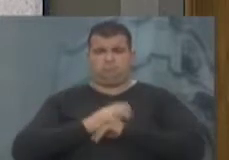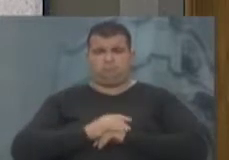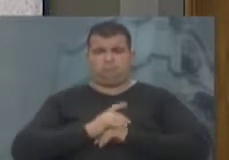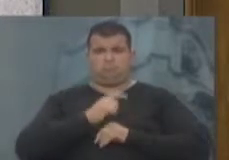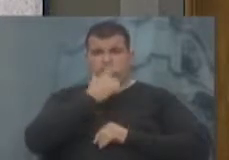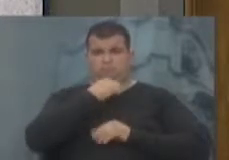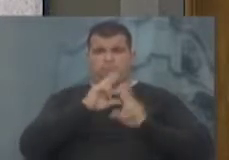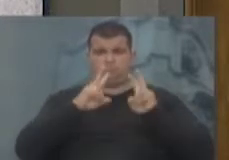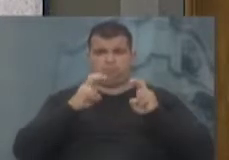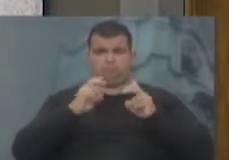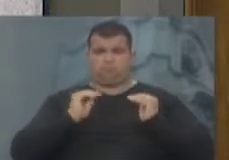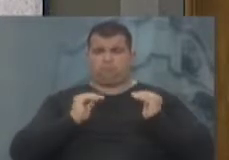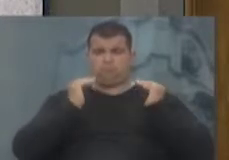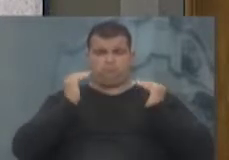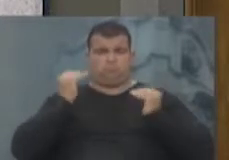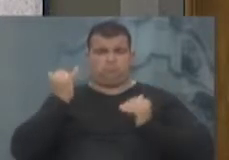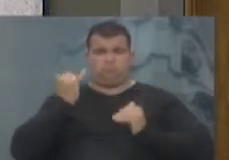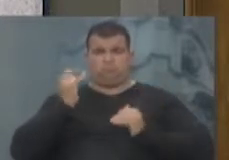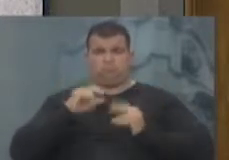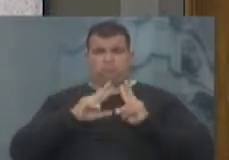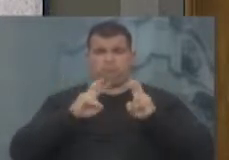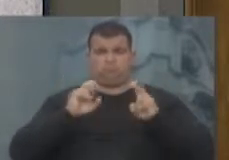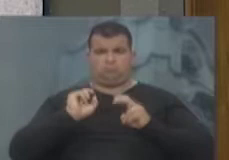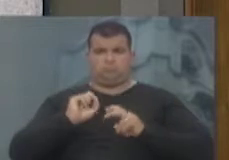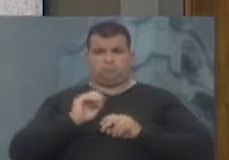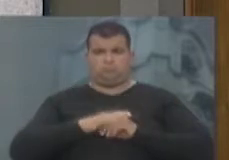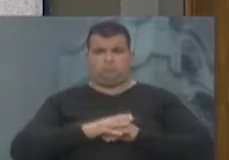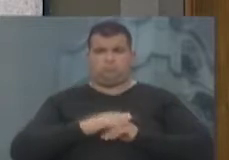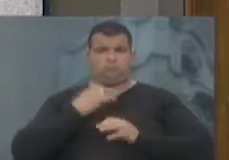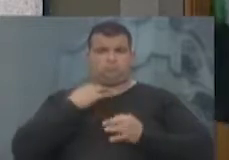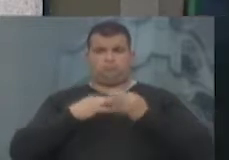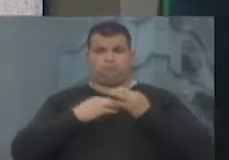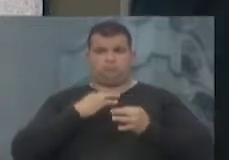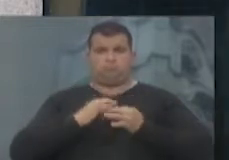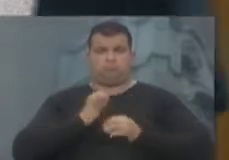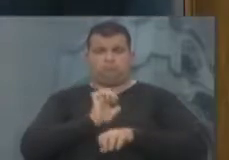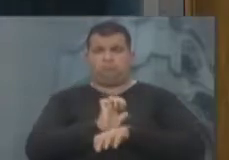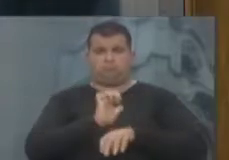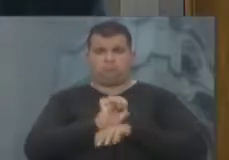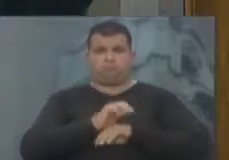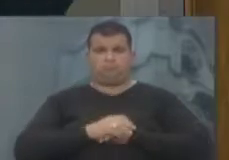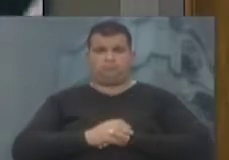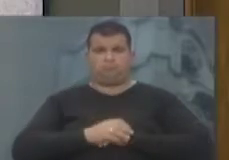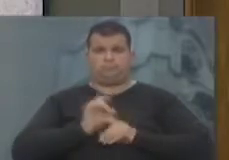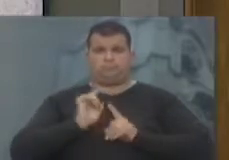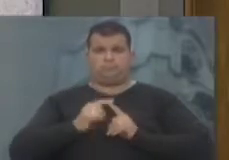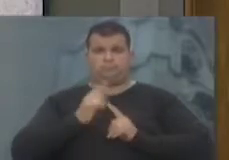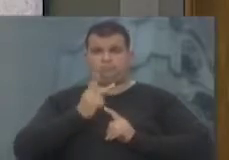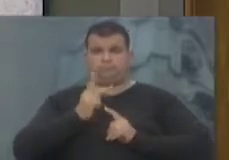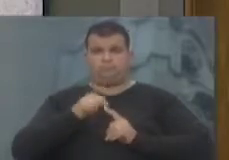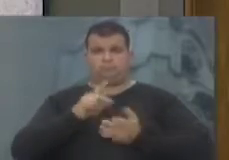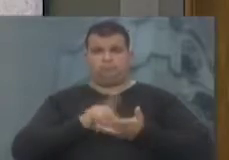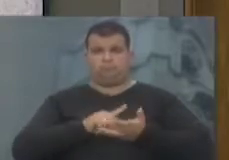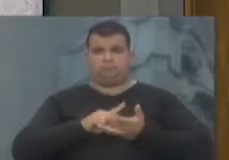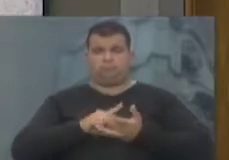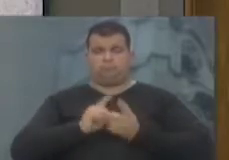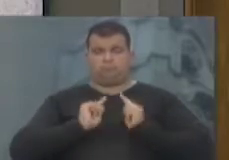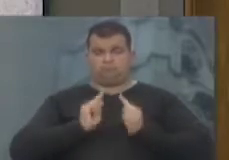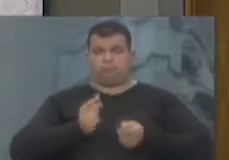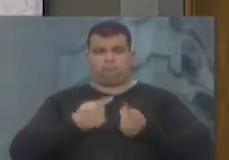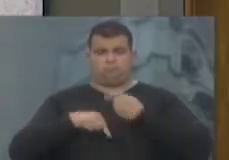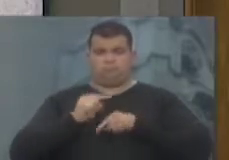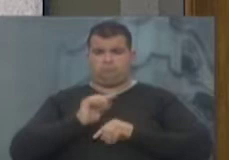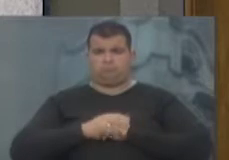que a tônica maior deve ser em relação ao Tribunal de Contas do Estado, porque ele é, de fato, o controlador,